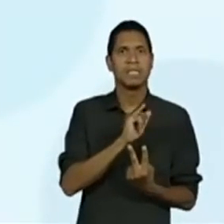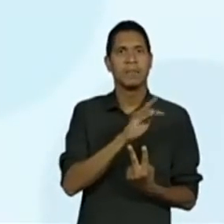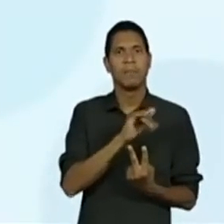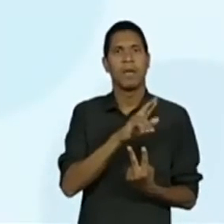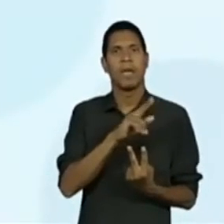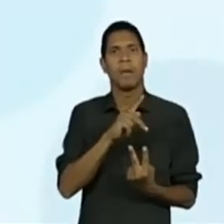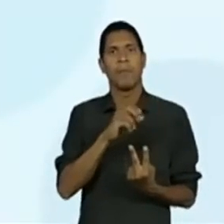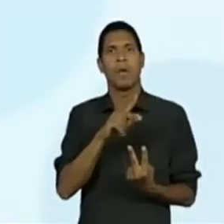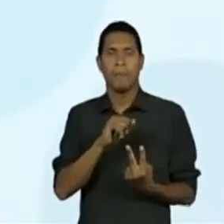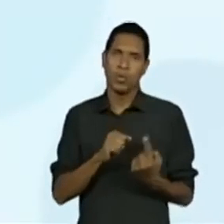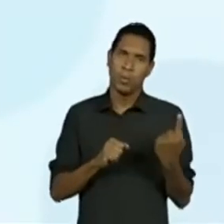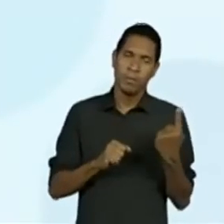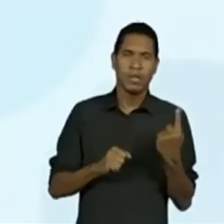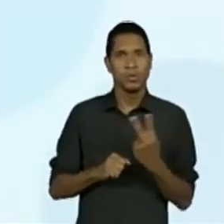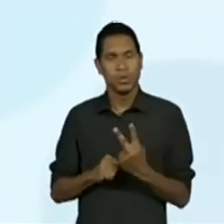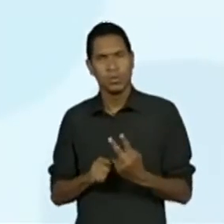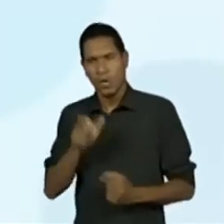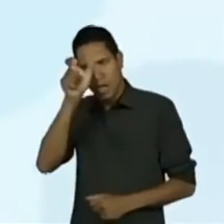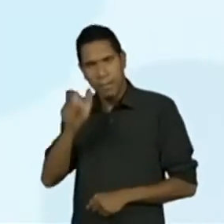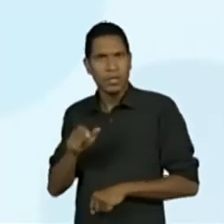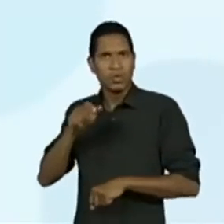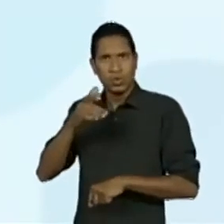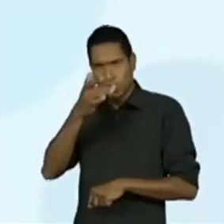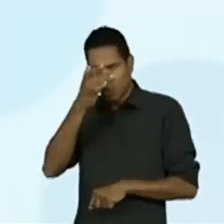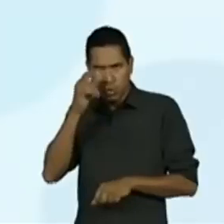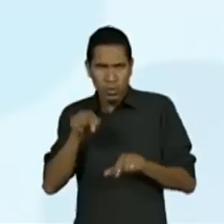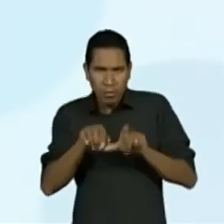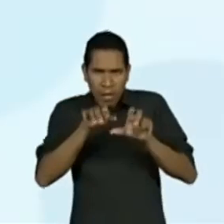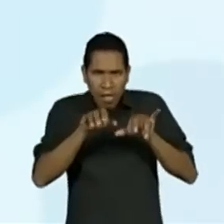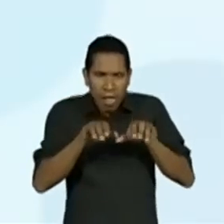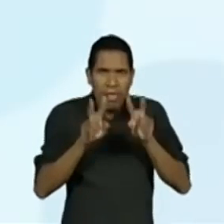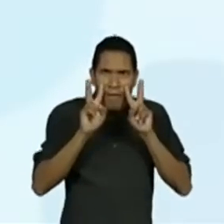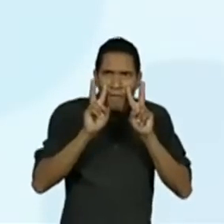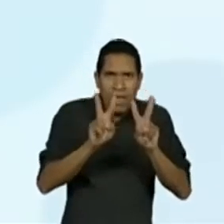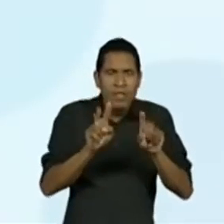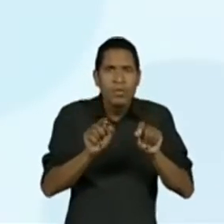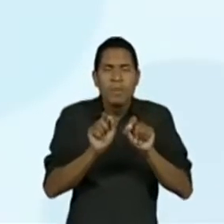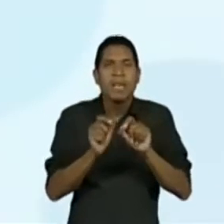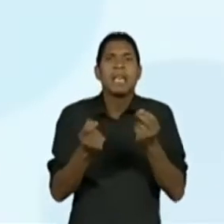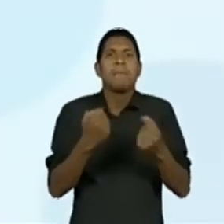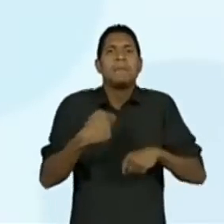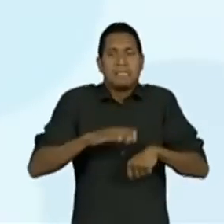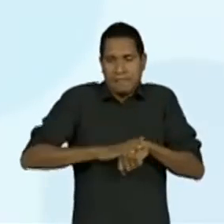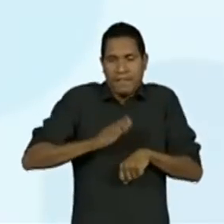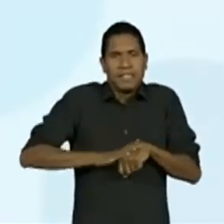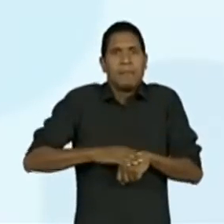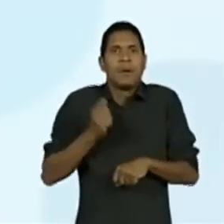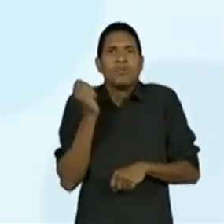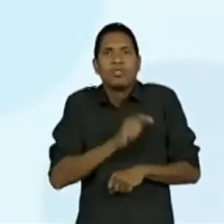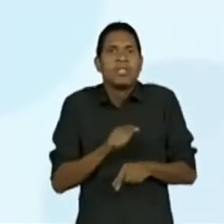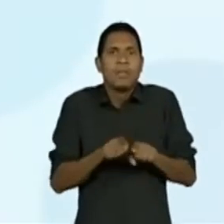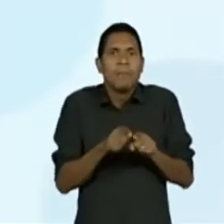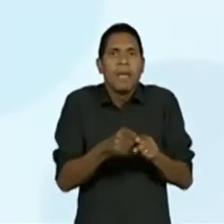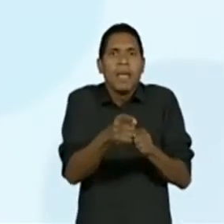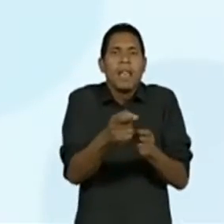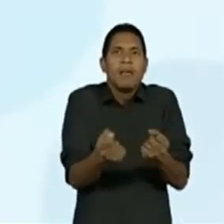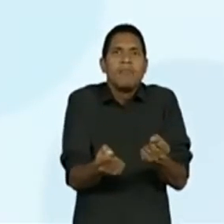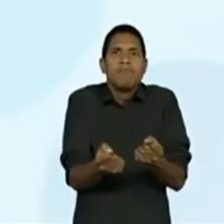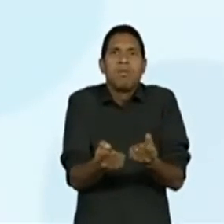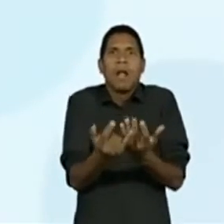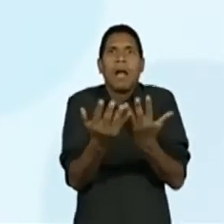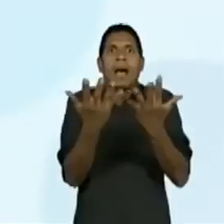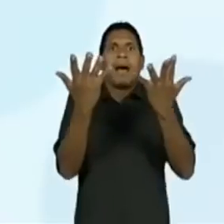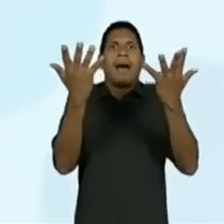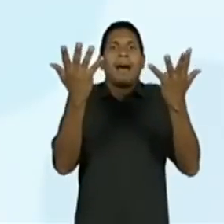será que o leitor tem que fazer para o cyberpoema acontecer? Ó, prestando atenção.